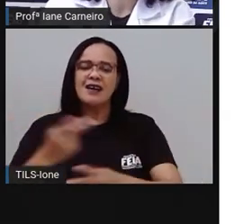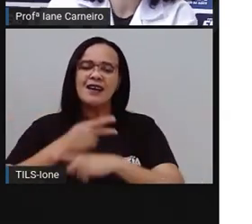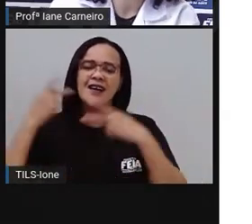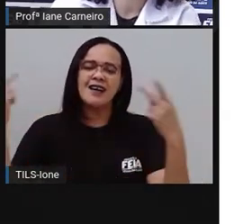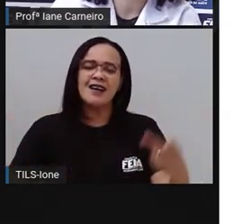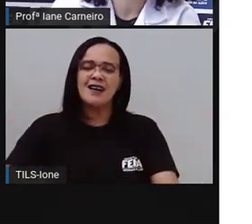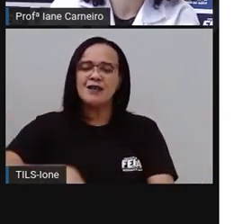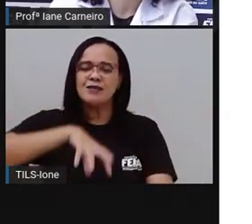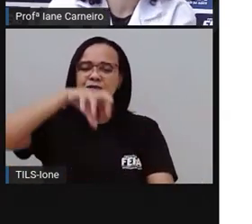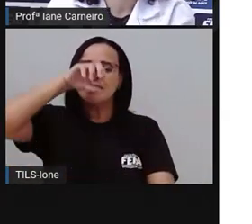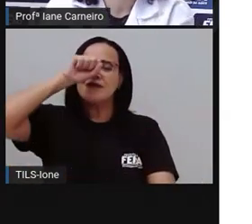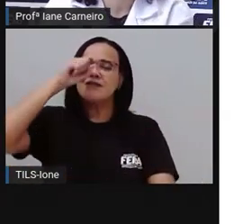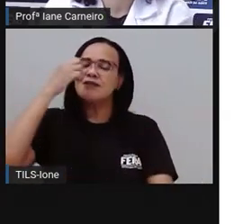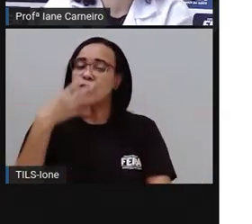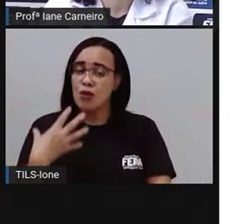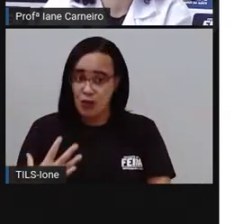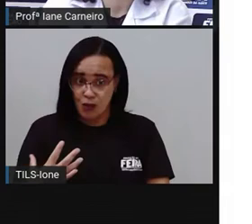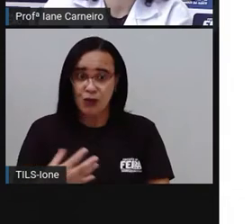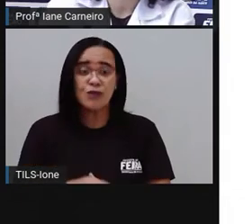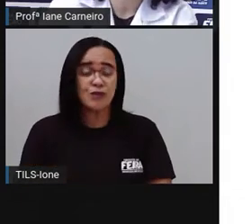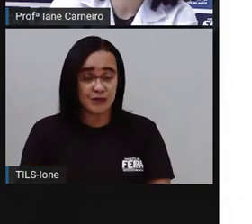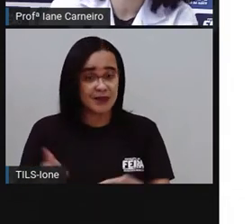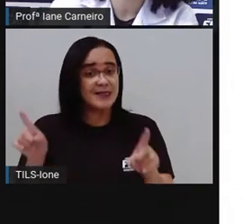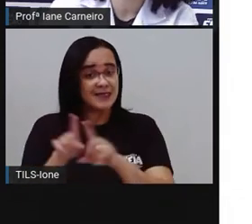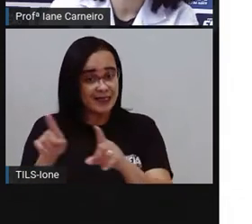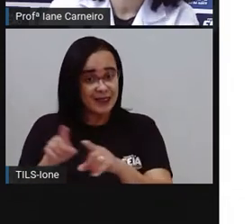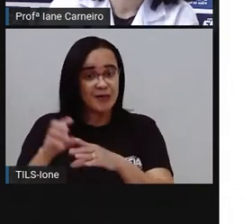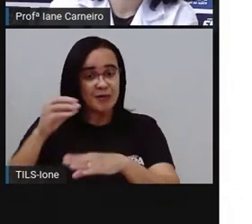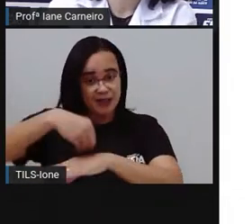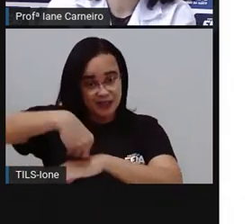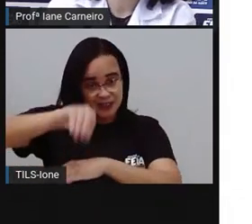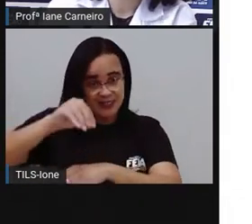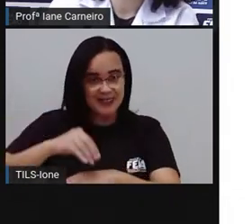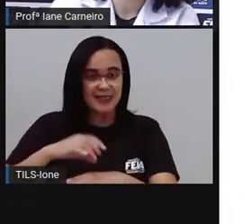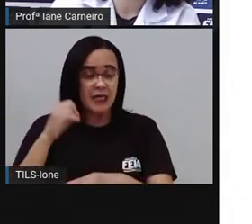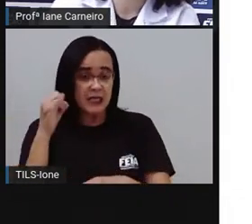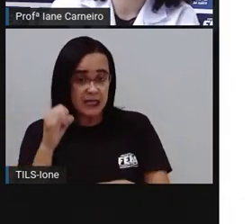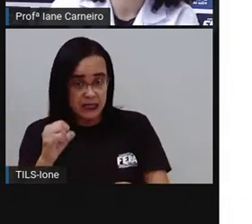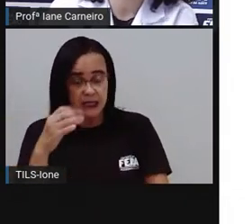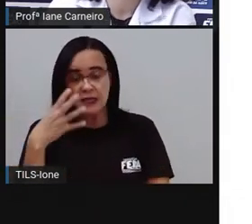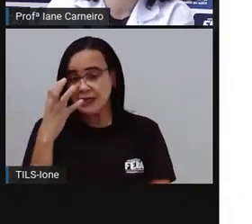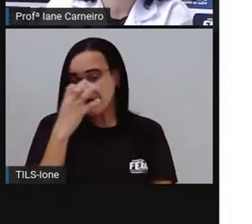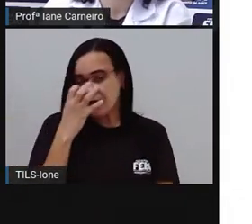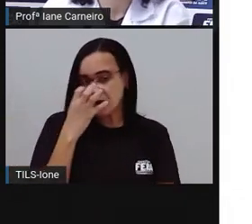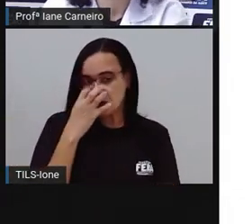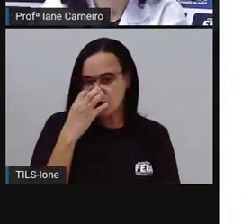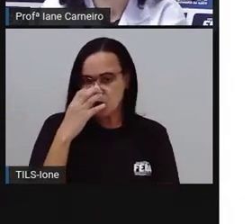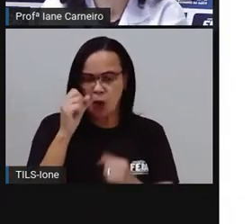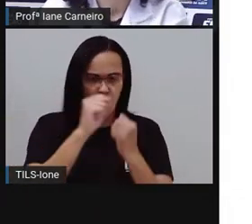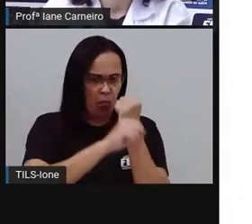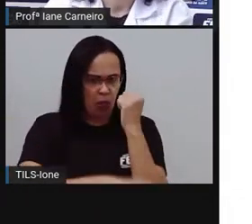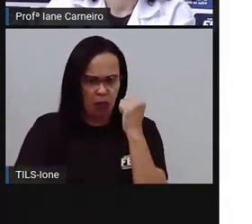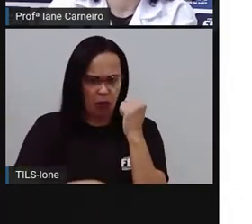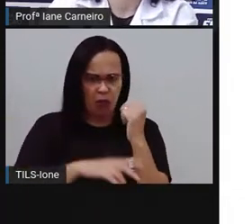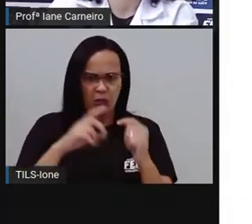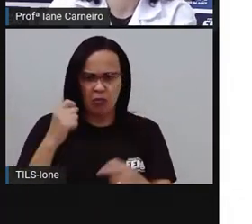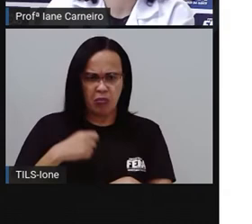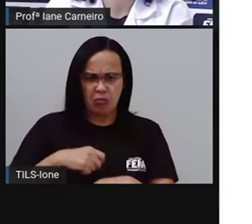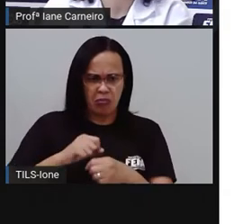Marcelo também deu a dica de quem tem cachorro, para não deixar a sujeirinha do cachorro lá na calçada.